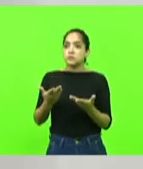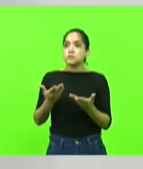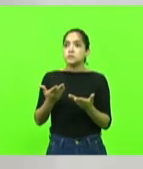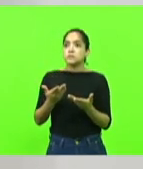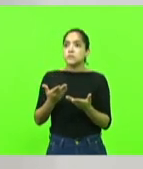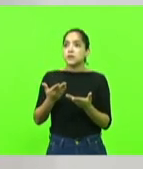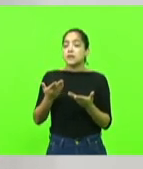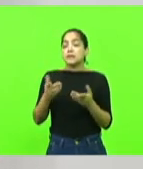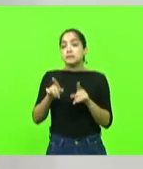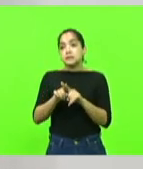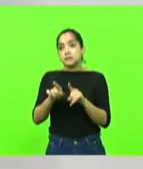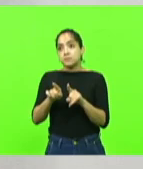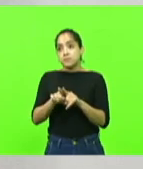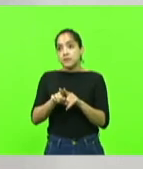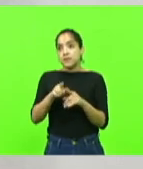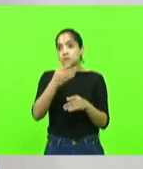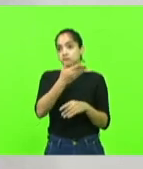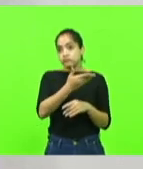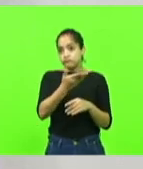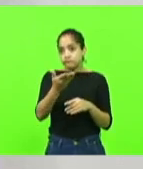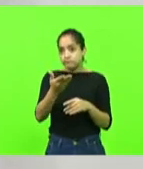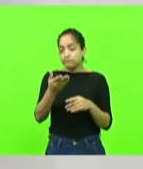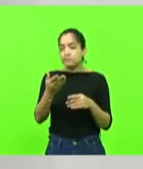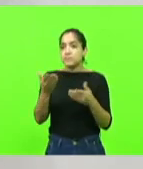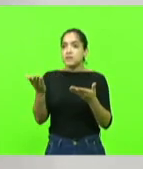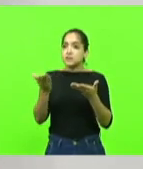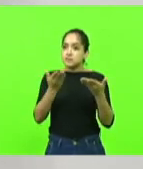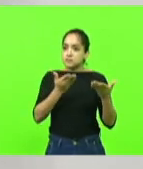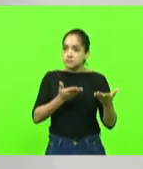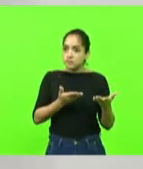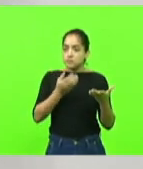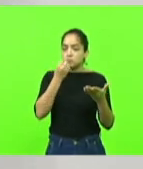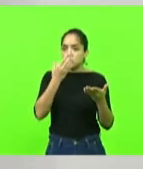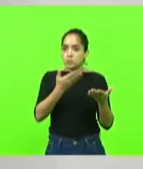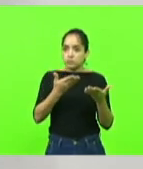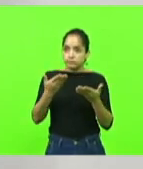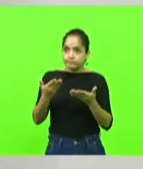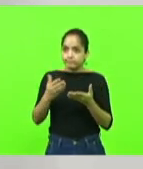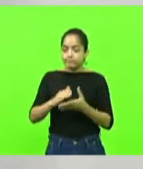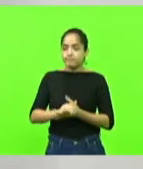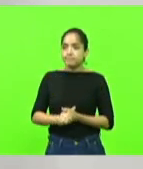aqueles que se encontram aqui também nos visitando nas galerias, sejam muitíssimo bem-vindos.